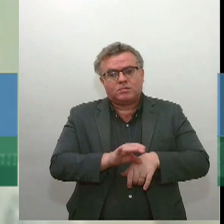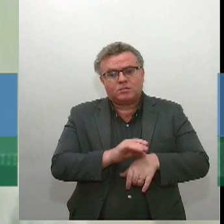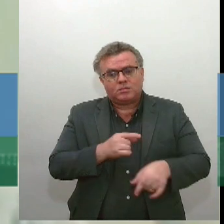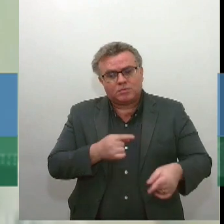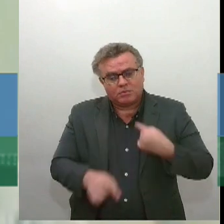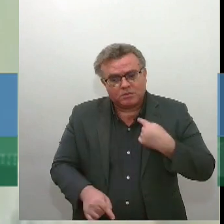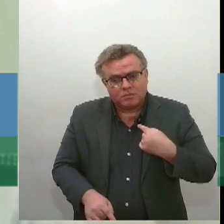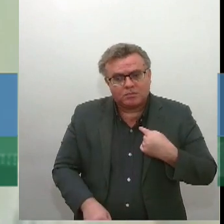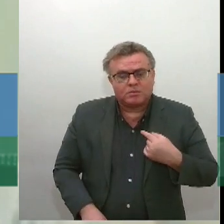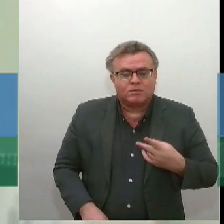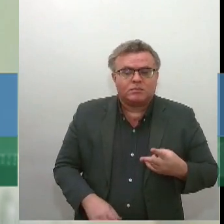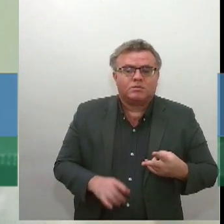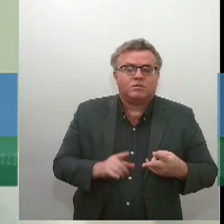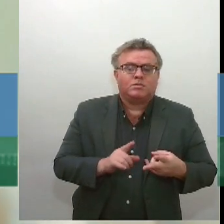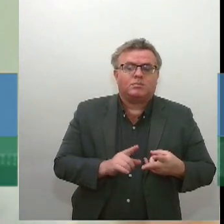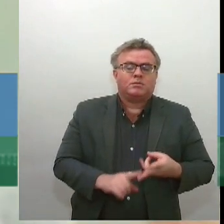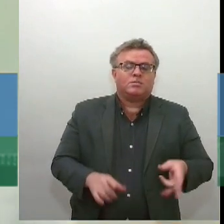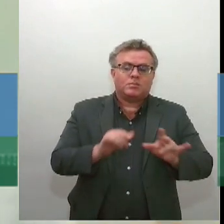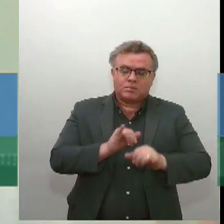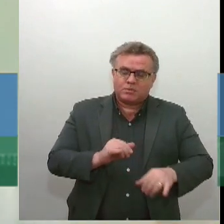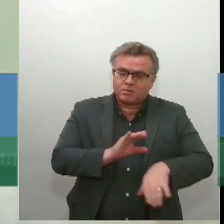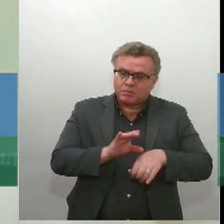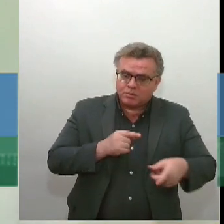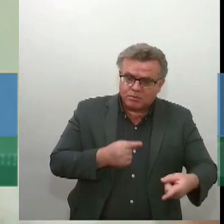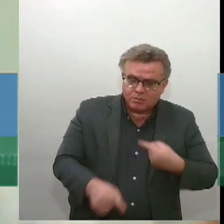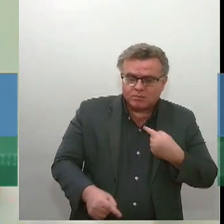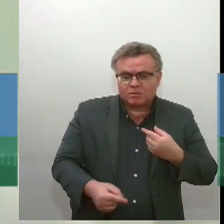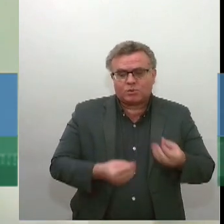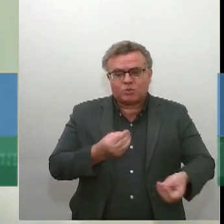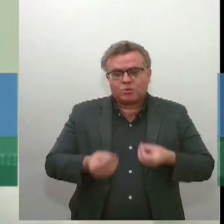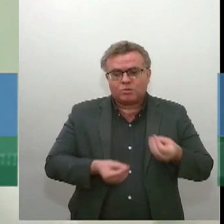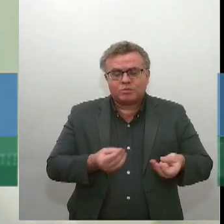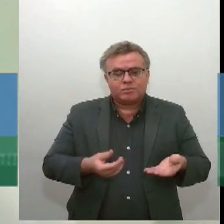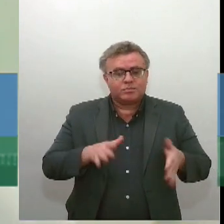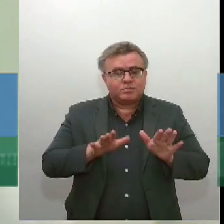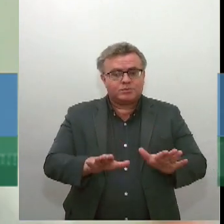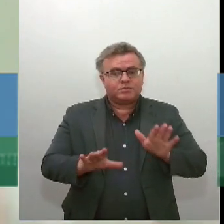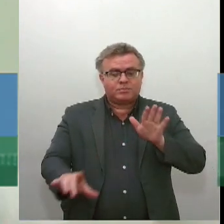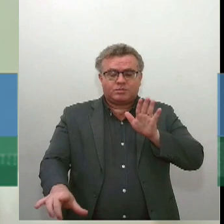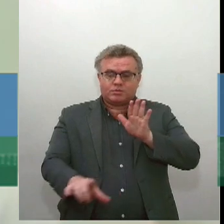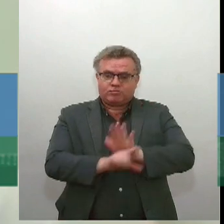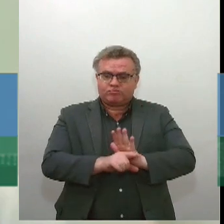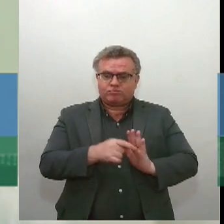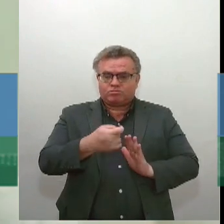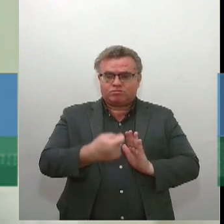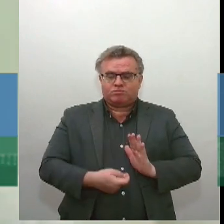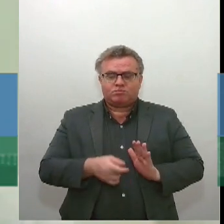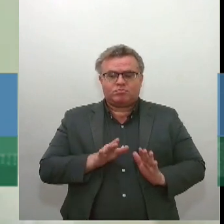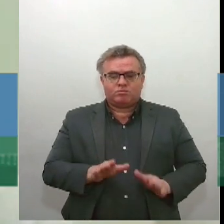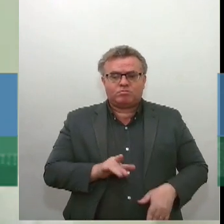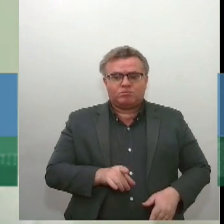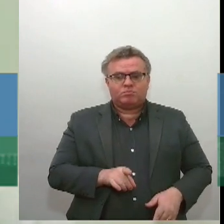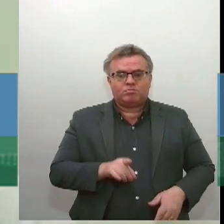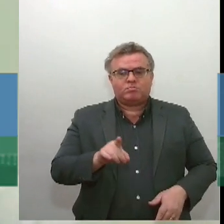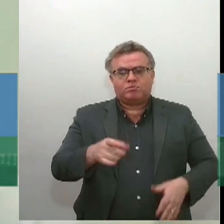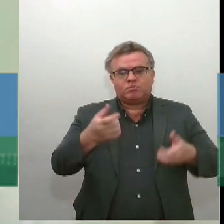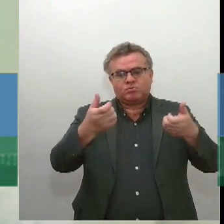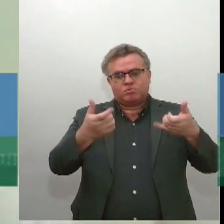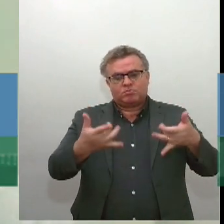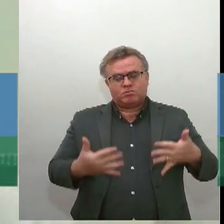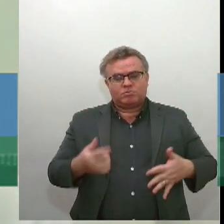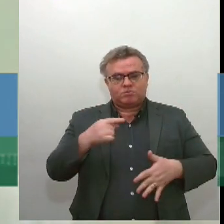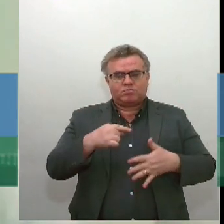ação declaratória de inconstitucionalidade, enfim, tem uma legislação editada pelo Congresso Nacional que fala sobre esses processos